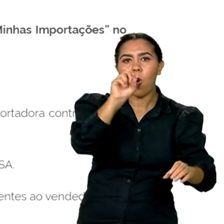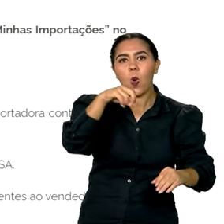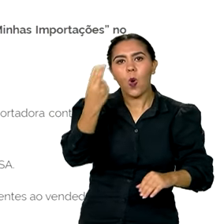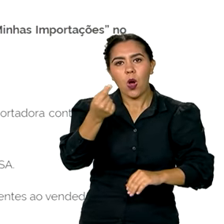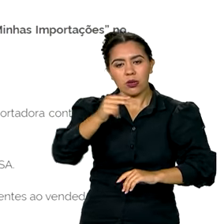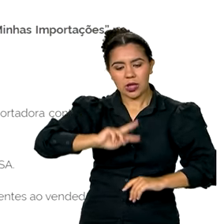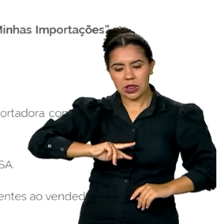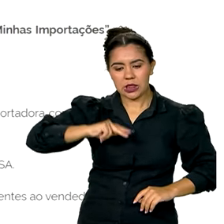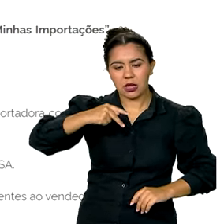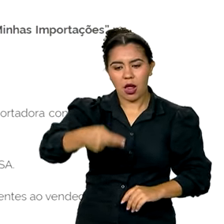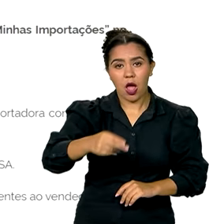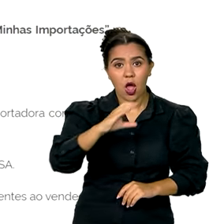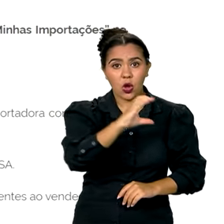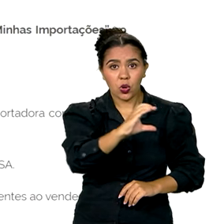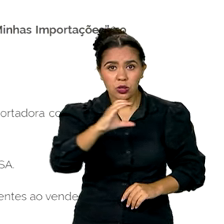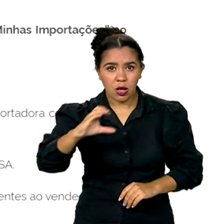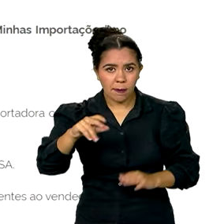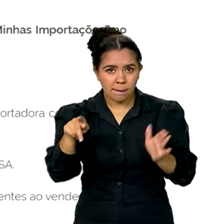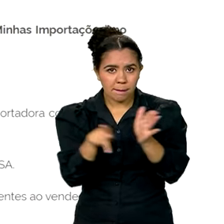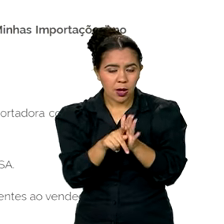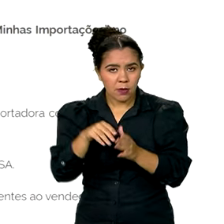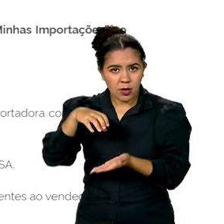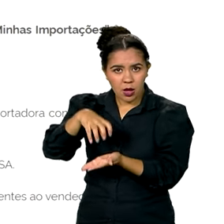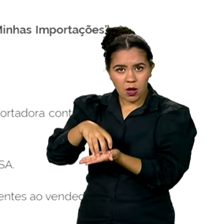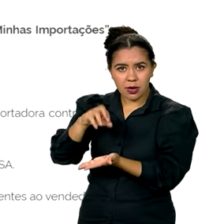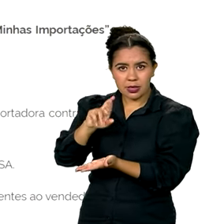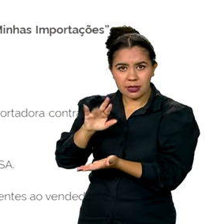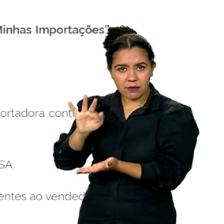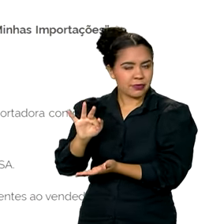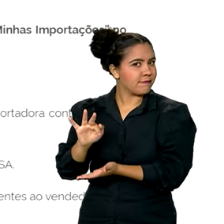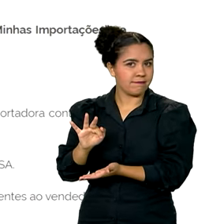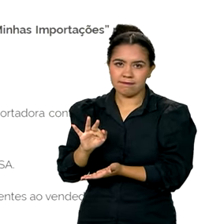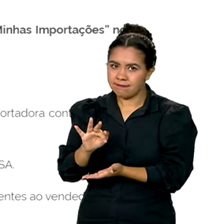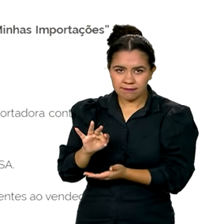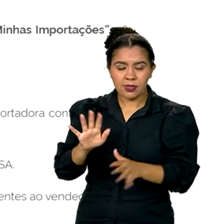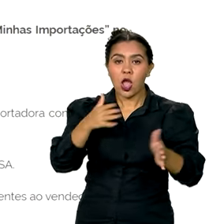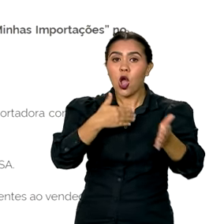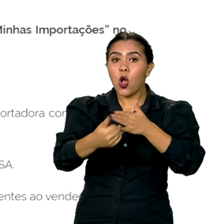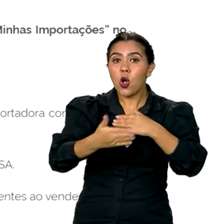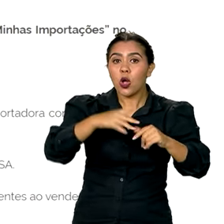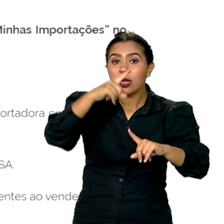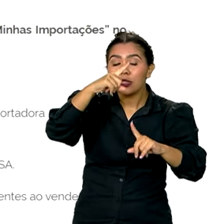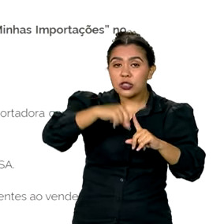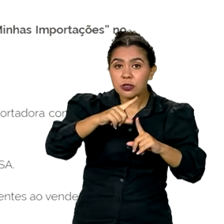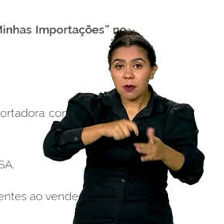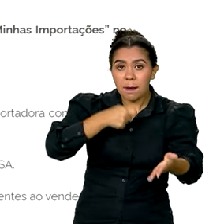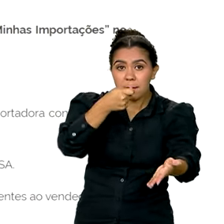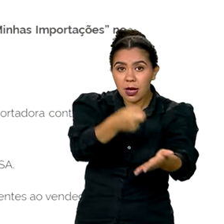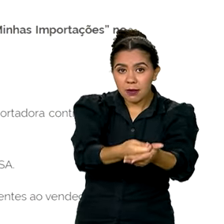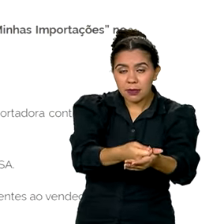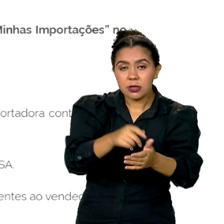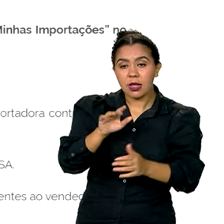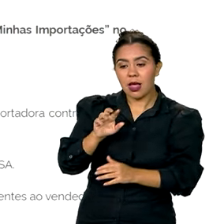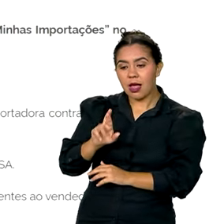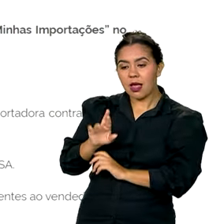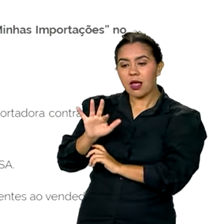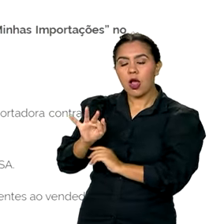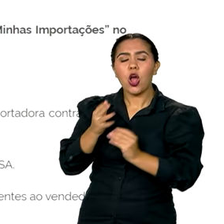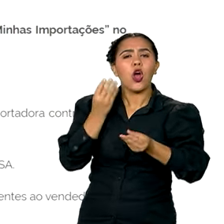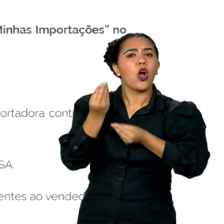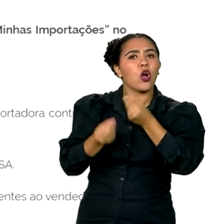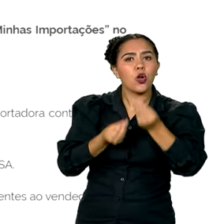em conta corrente para a Receita Federal. Qualquer pagamento para a Receita Federal é realizado